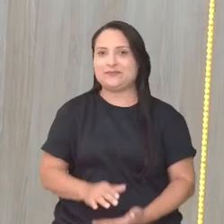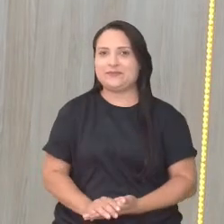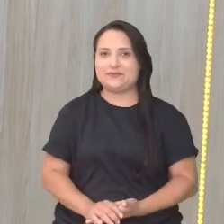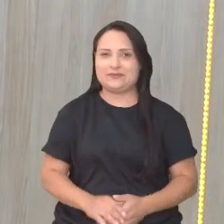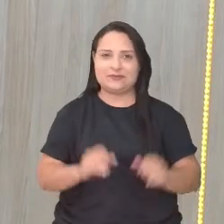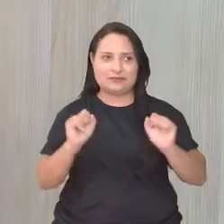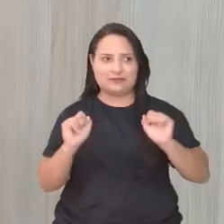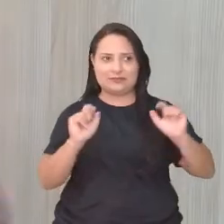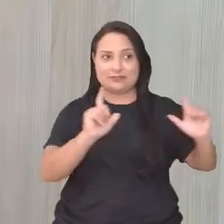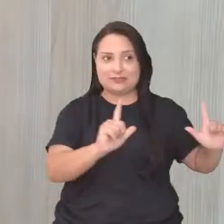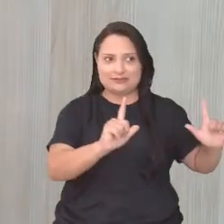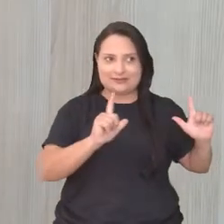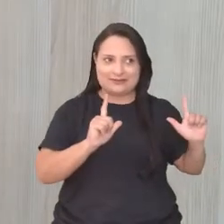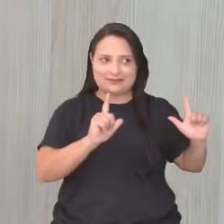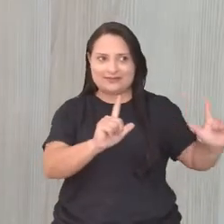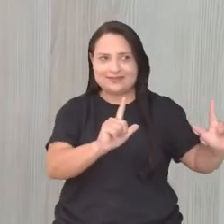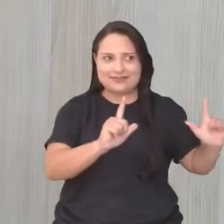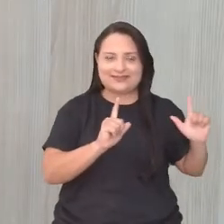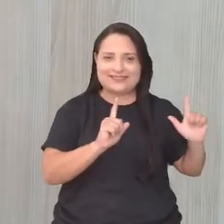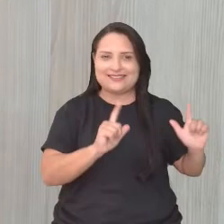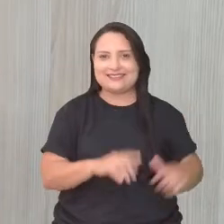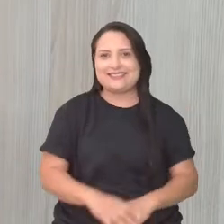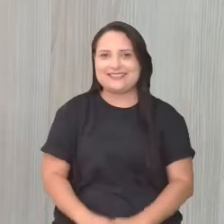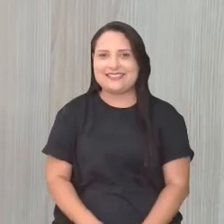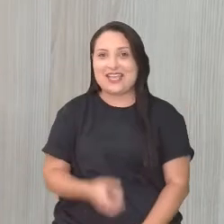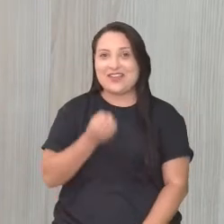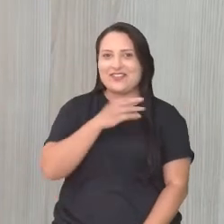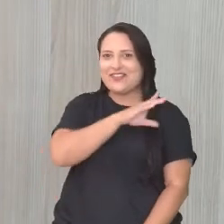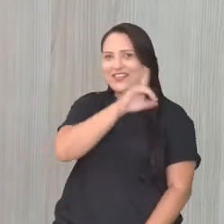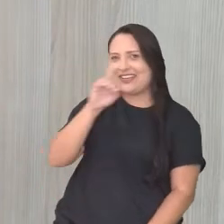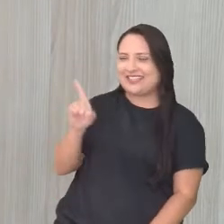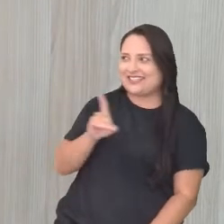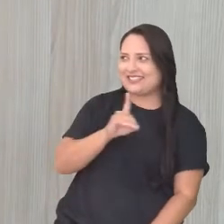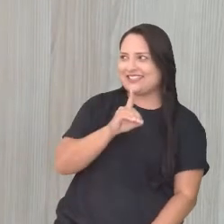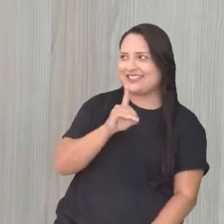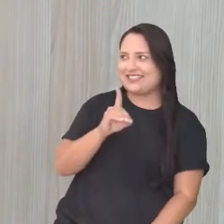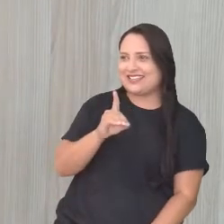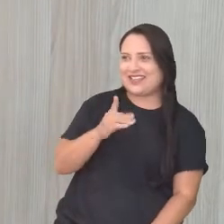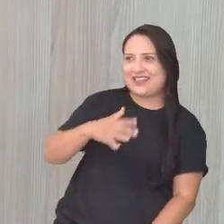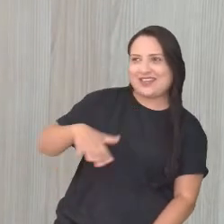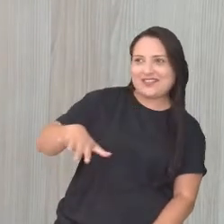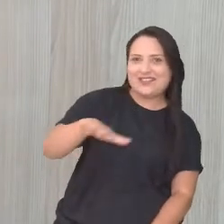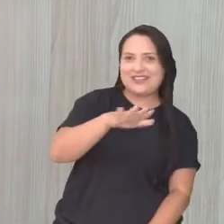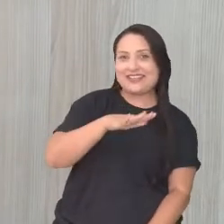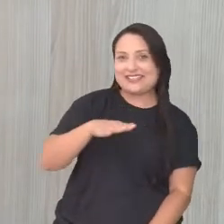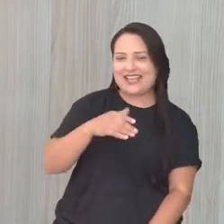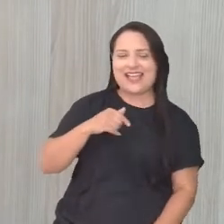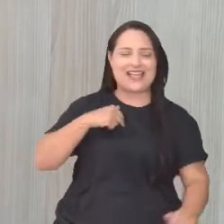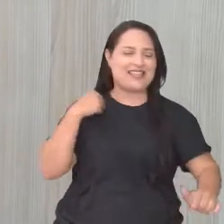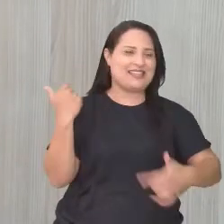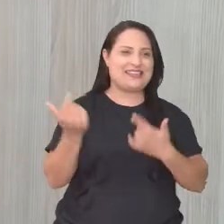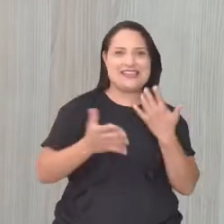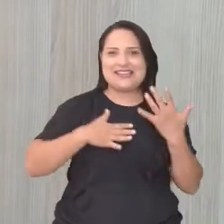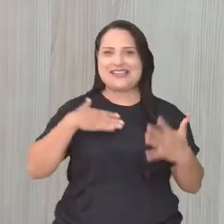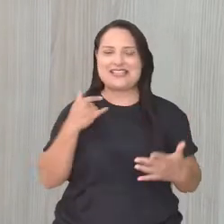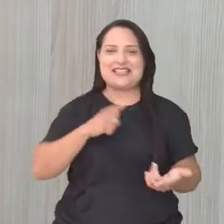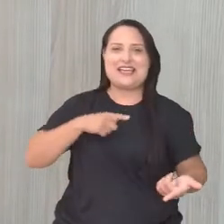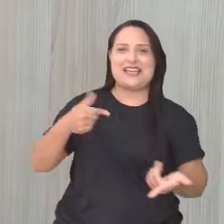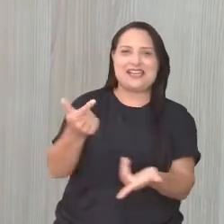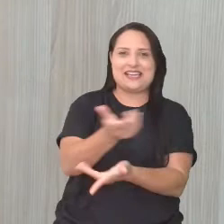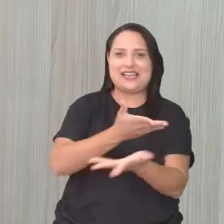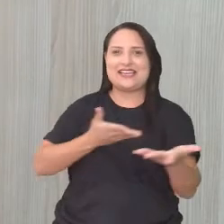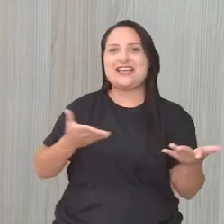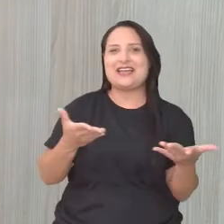dá um close nele aí, Juninho. Ah, bom dia, bom dia, pessoal! É sempre uma alegria estar aqui dialogando com